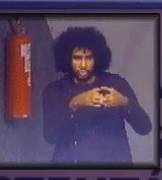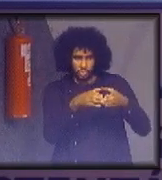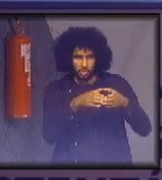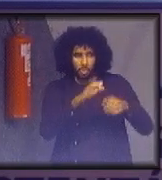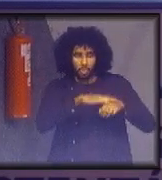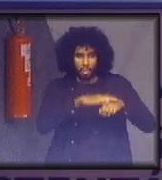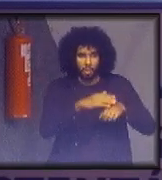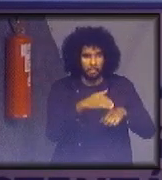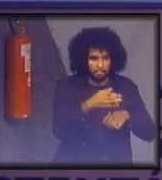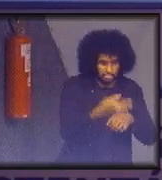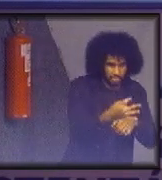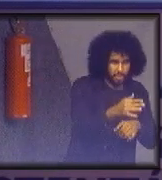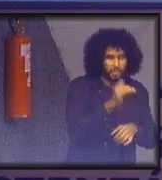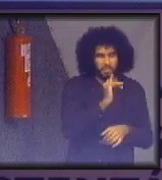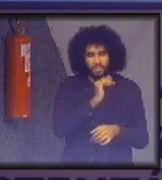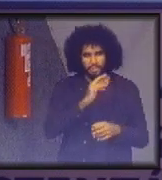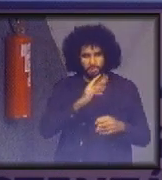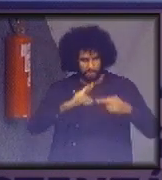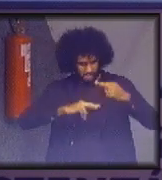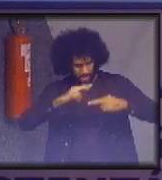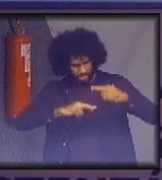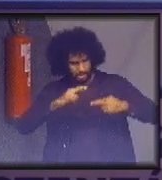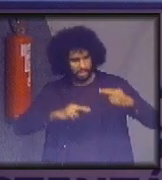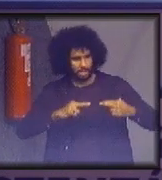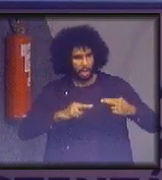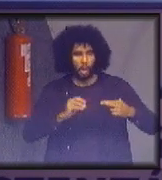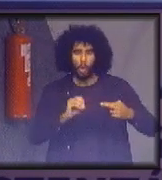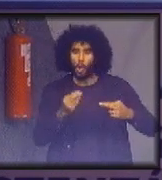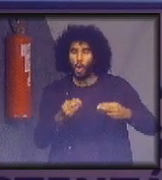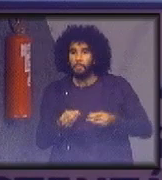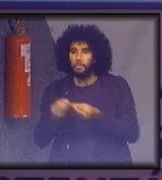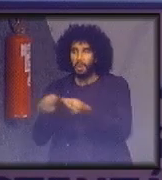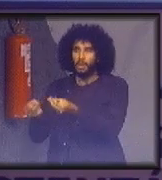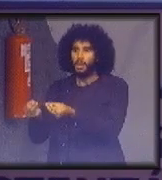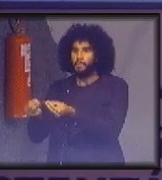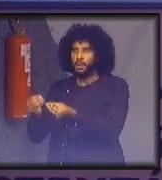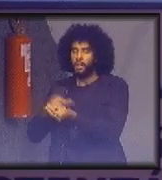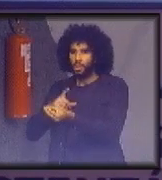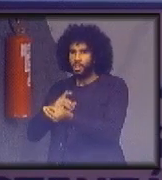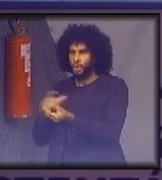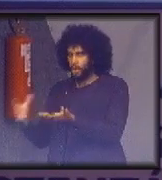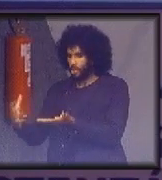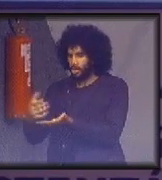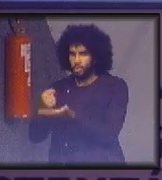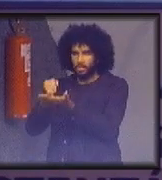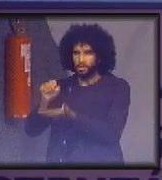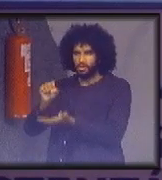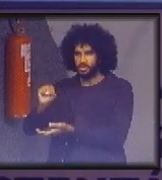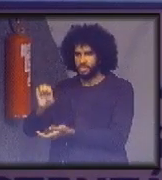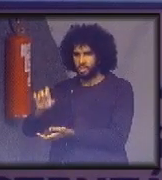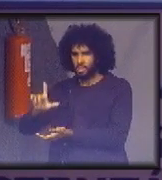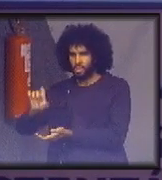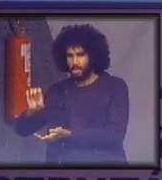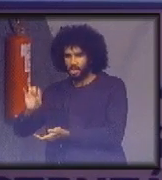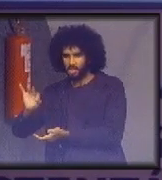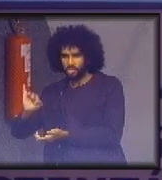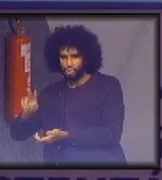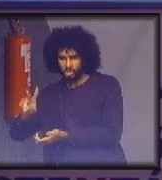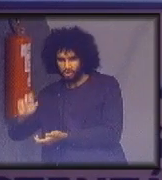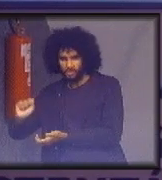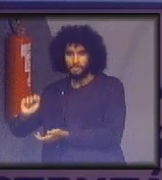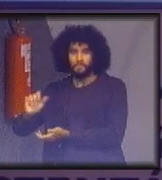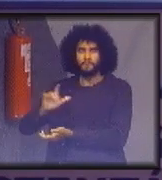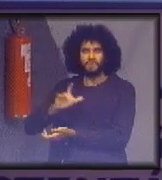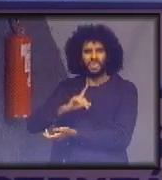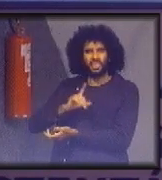Reciclar, por exemplo, ou mandar para a coleta seletiva, o impacto é coletivo e no longo prazo. No curto prazo, não há